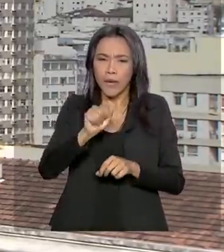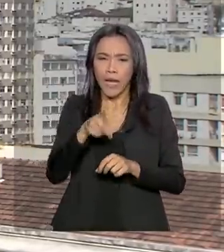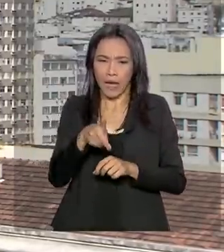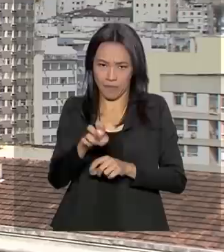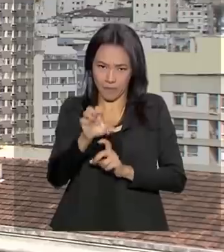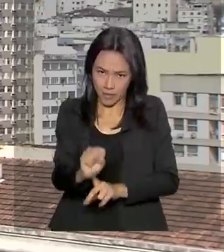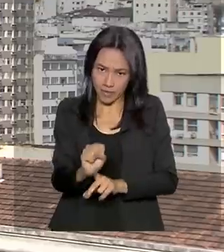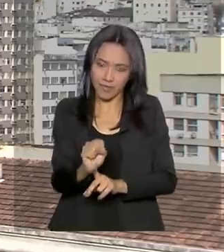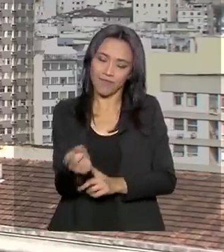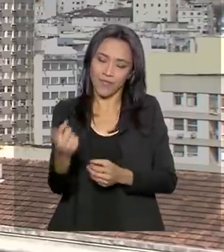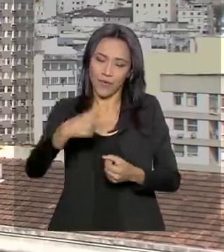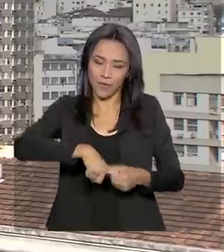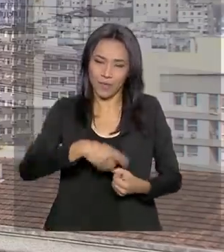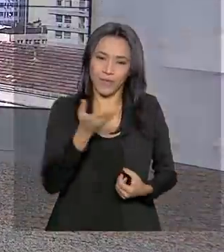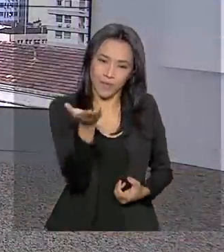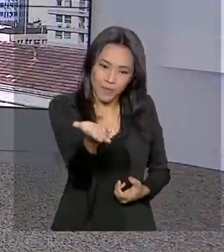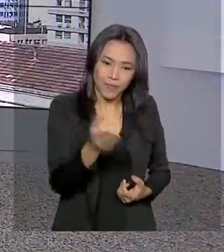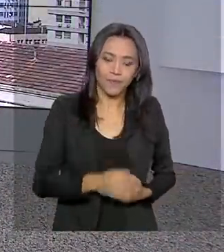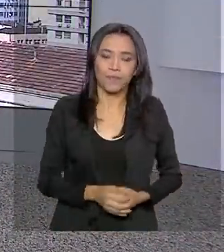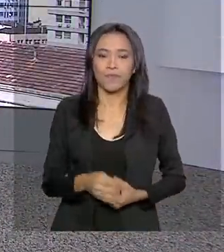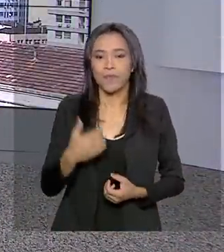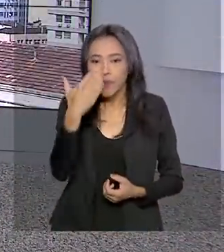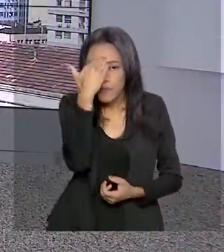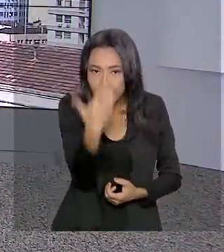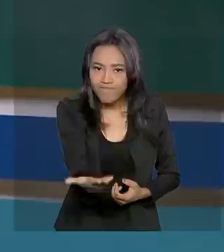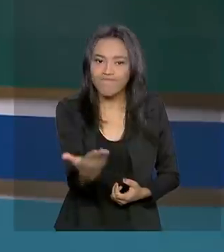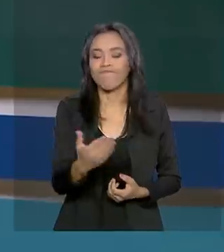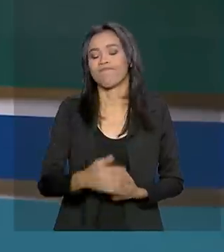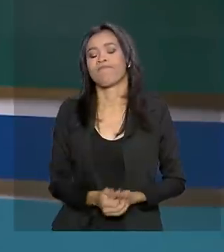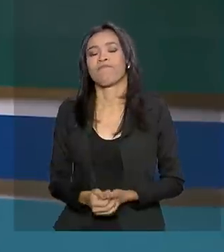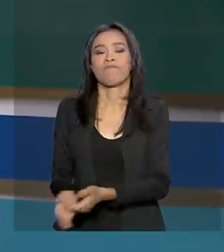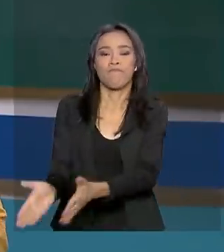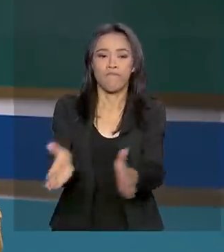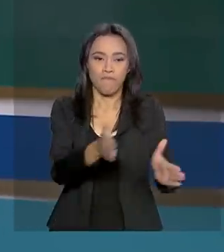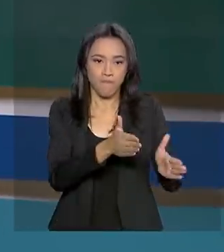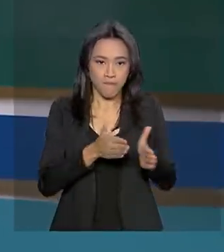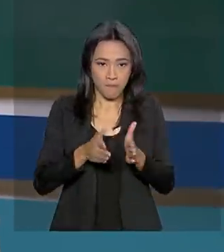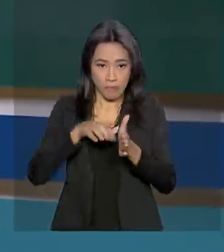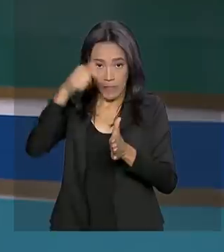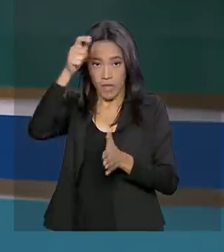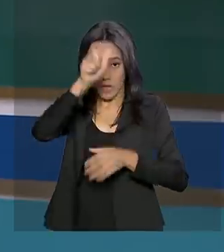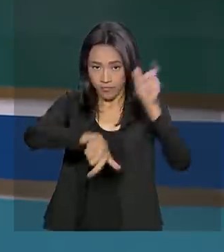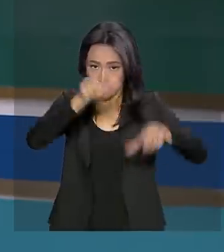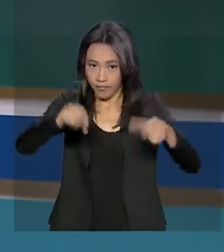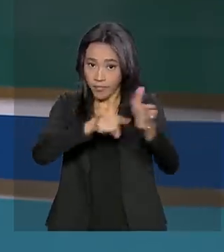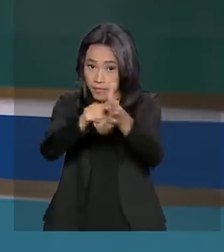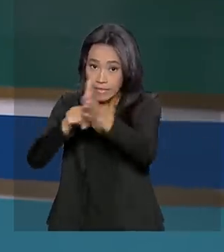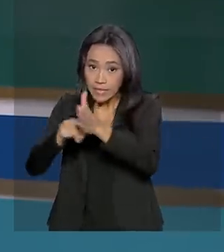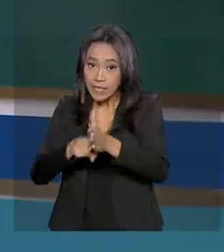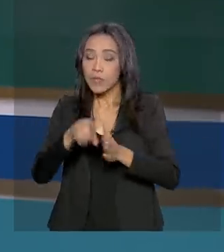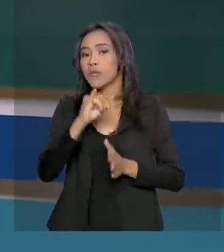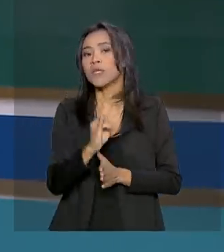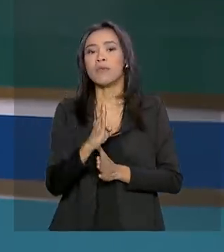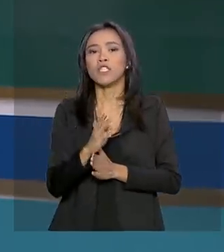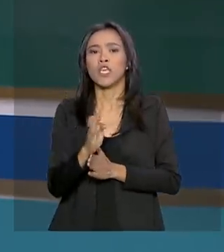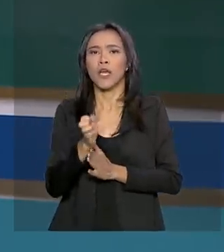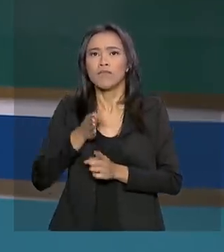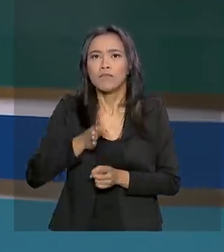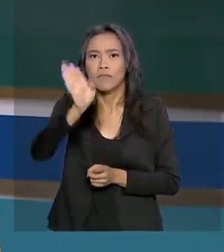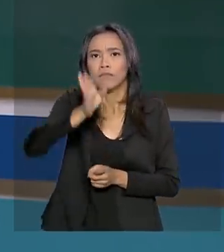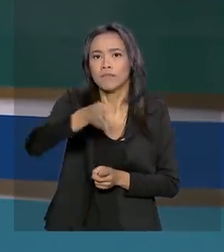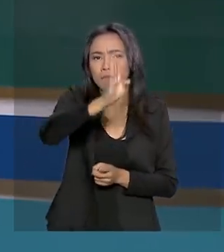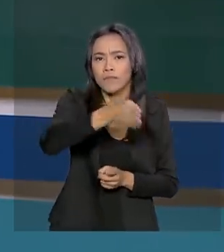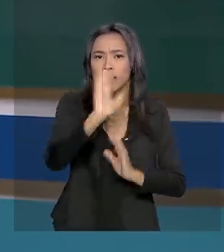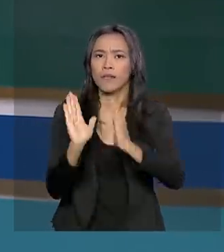a CAPES. Voltamos com você, Renata. Obrigada, Tiago. Agentes do IBGE estão visitando domicílios em todo o país para saber